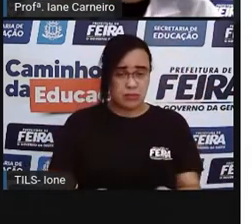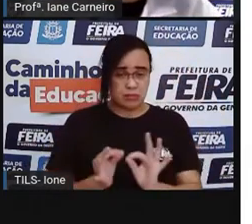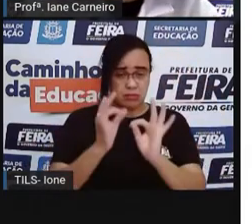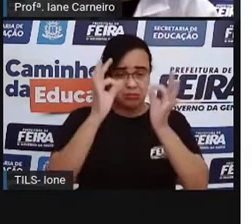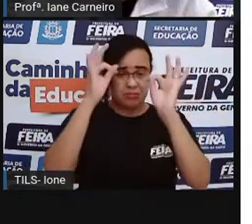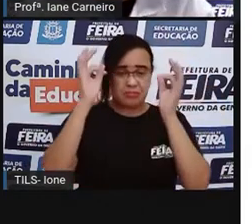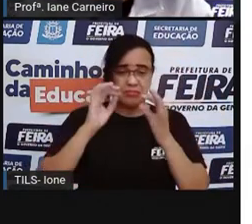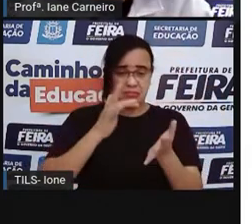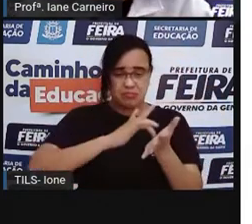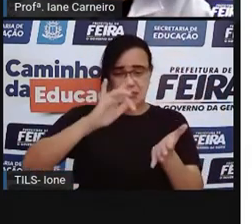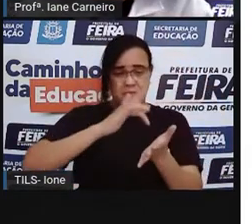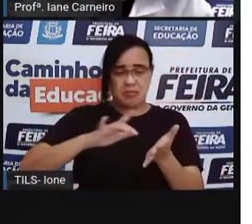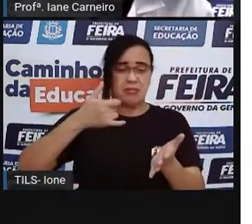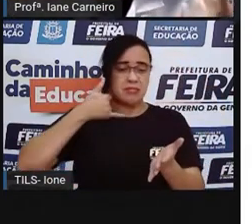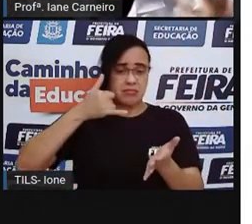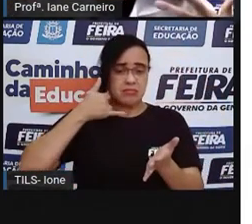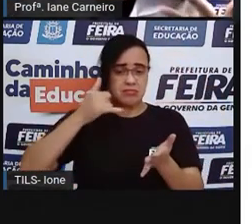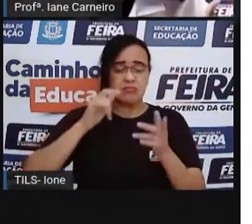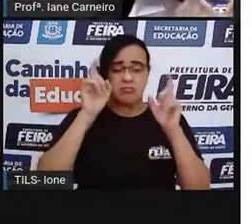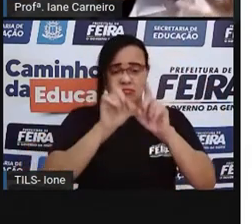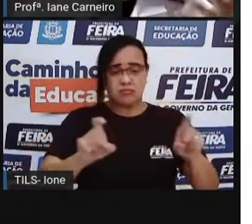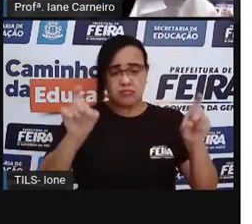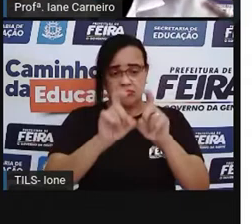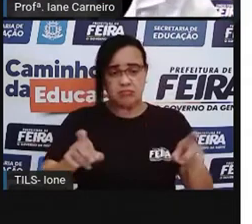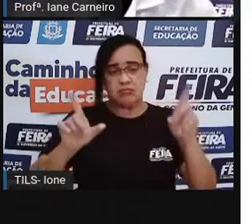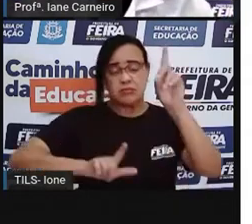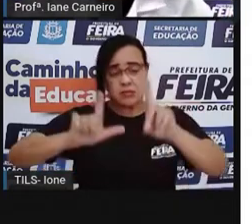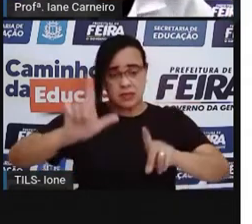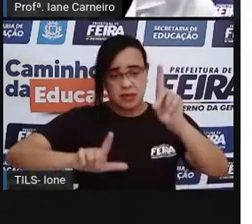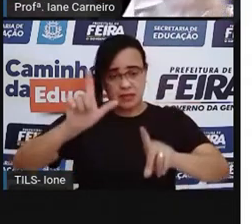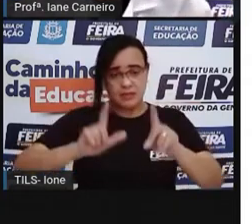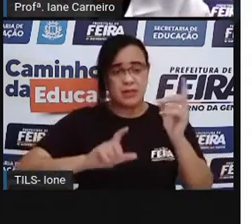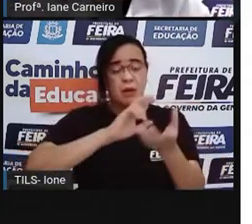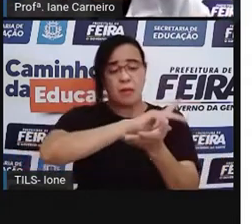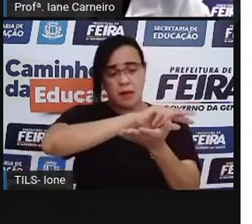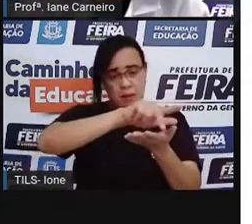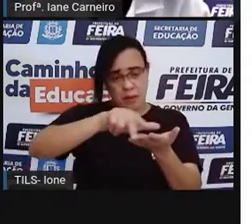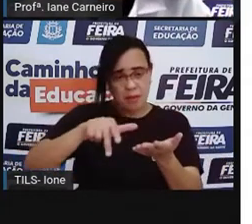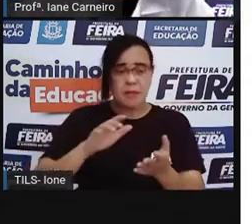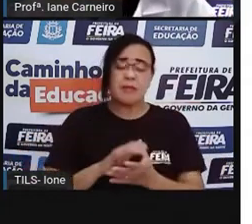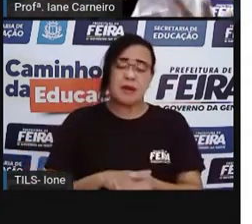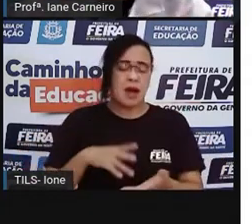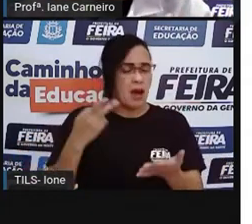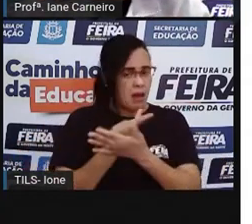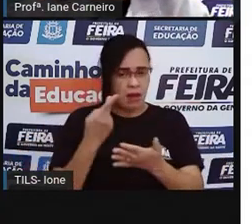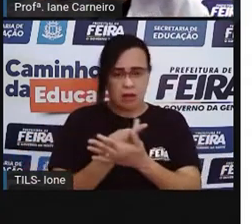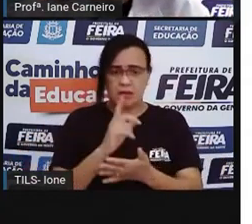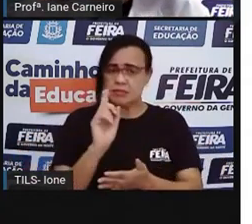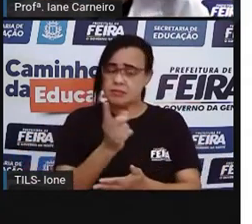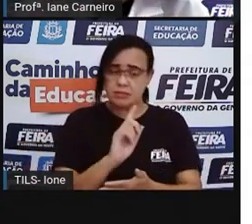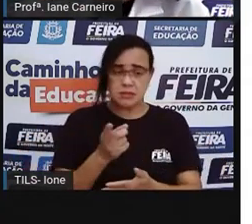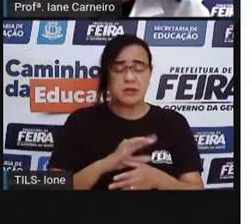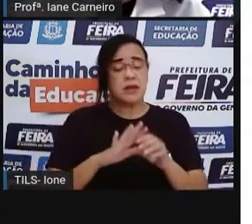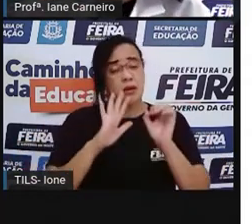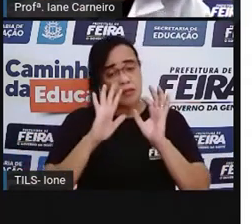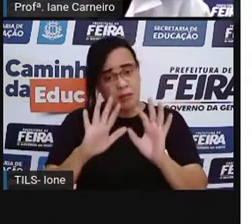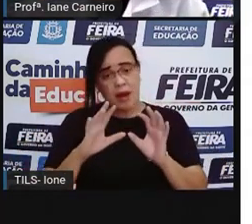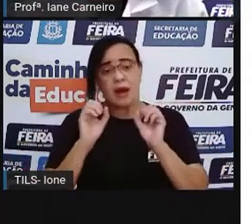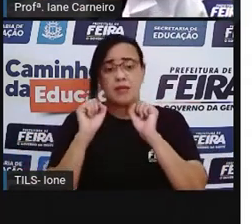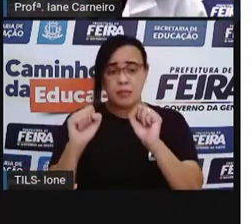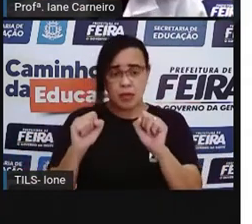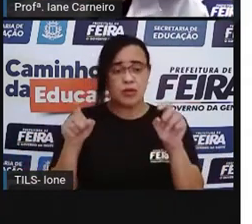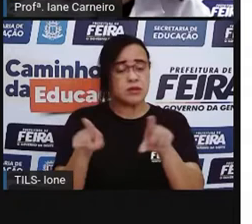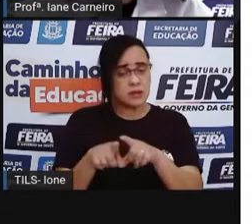eletrônicos? Não, né? Só que a gente não tem só esses brinquedos pra gente brincar. Tem diversos outros brinquedos que a gente pode